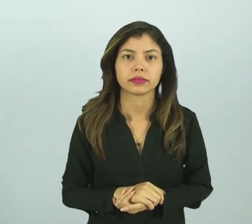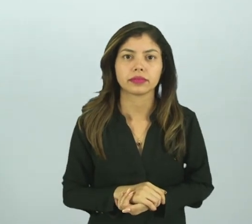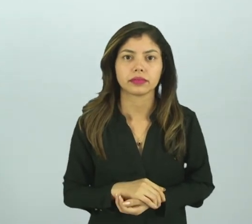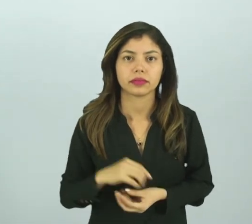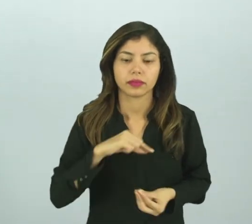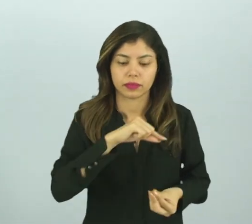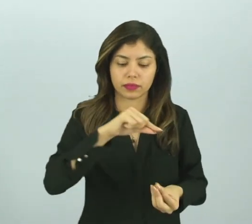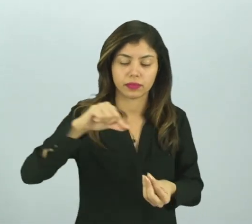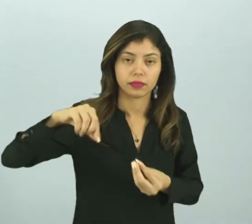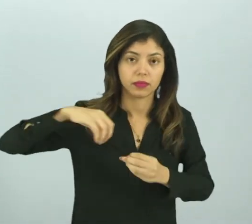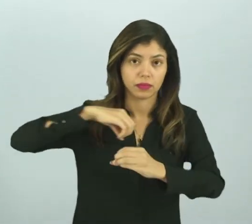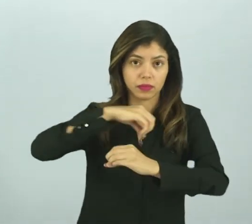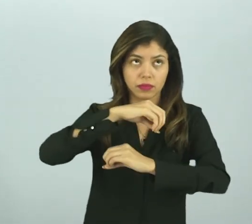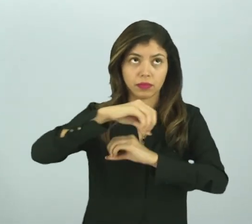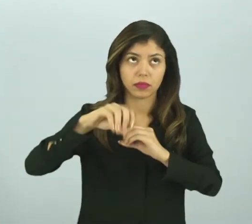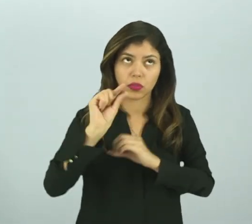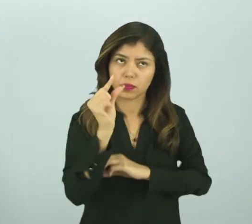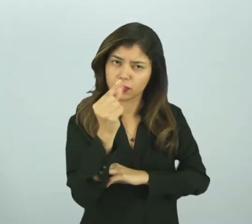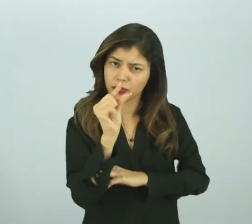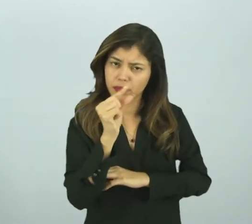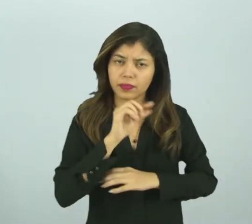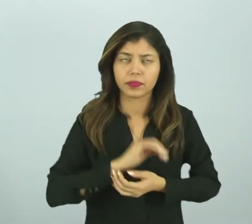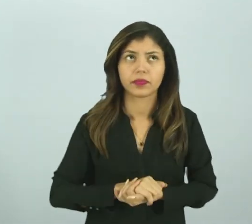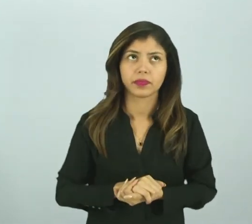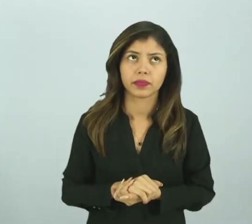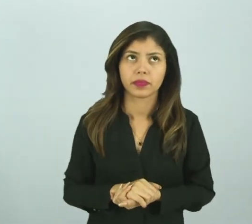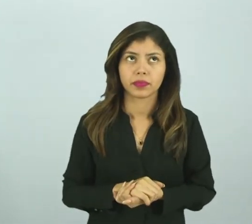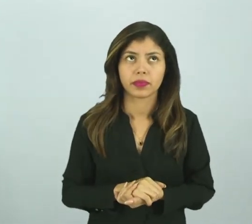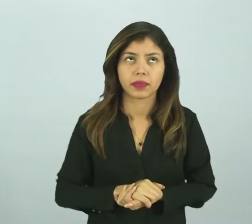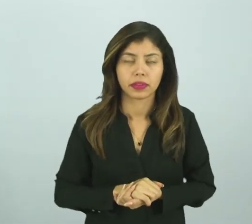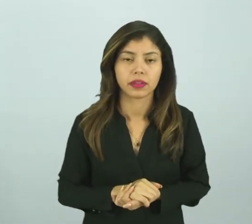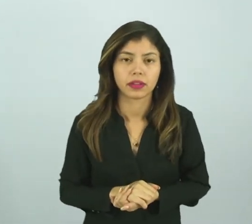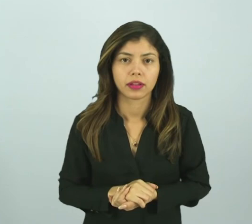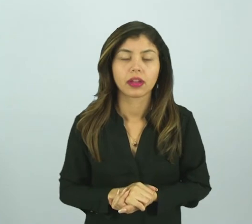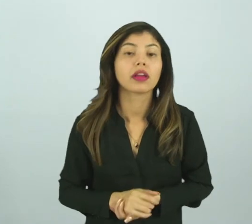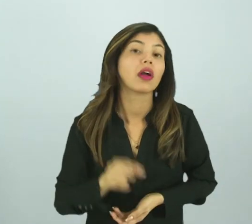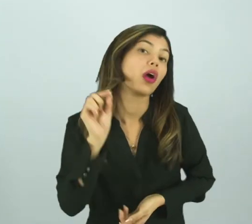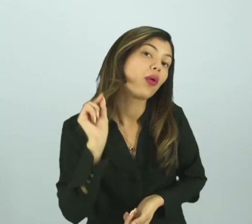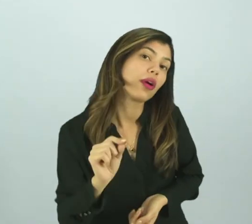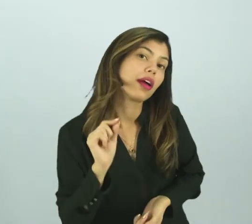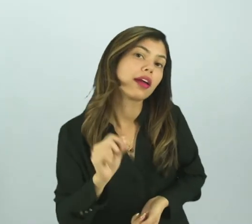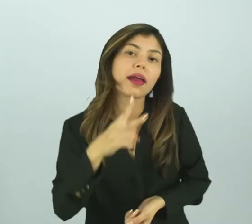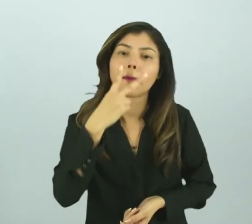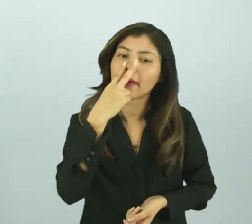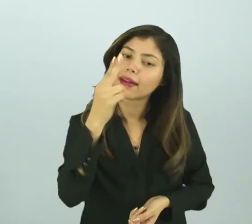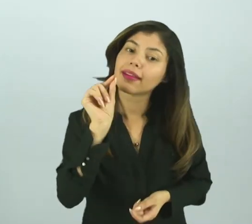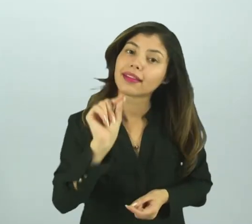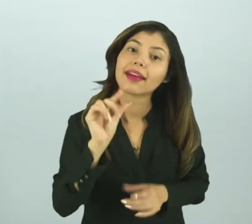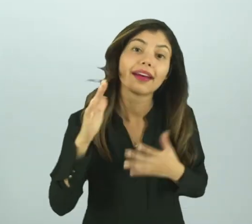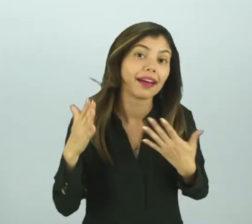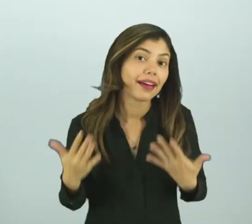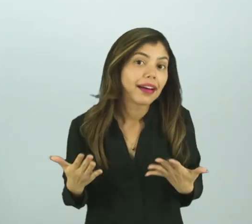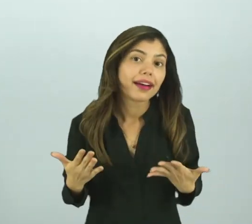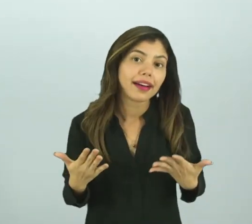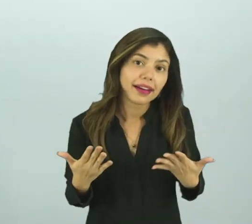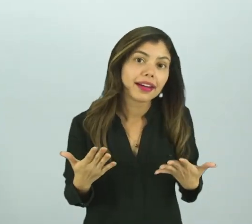girar mais um pouquinho... Vamos girar. O que que vai aparecer? Qual é o período